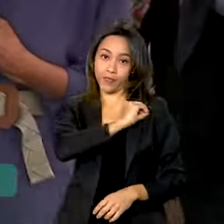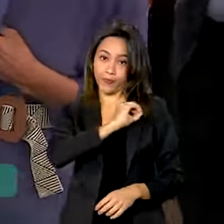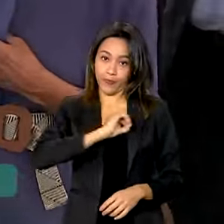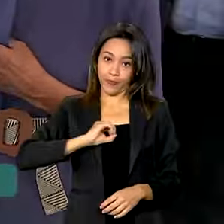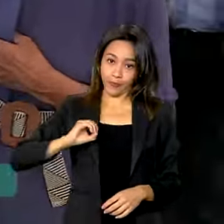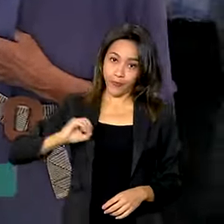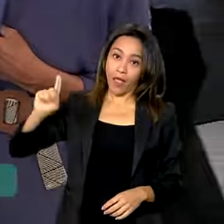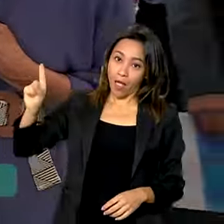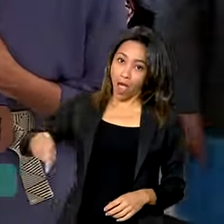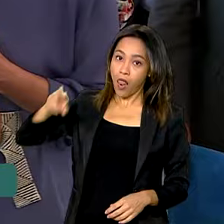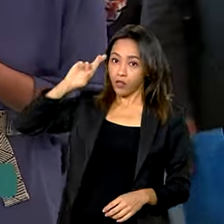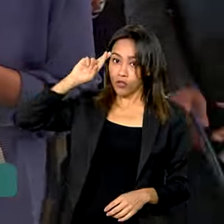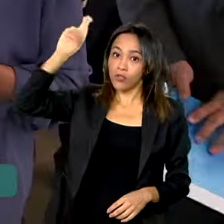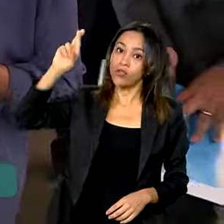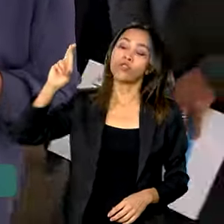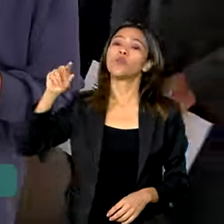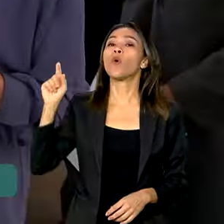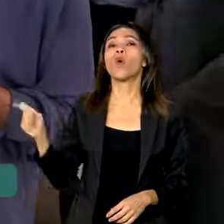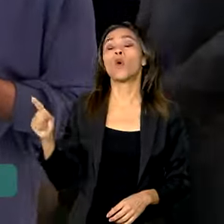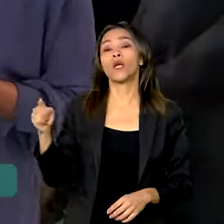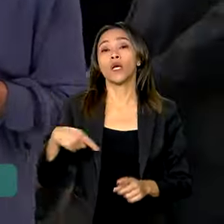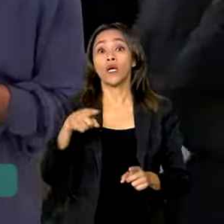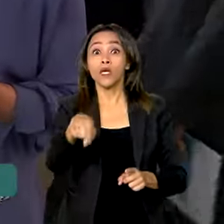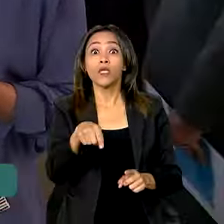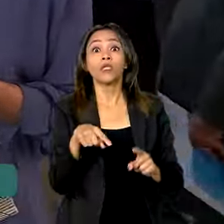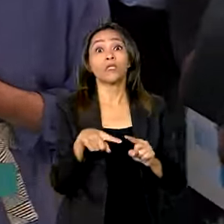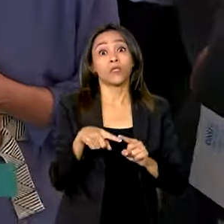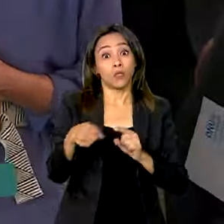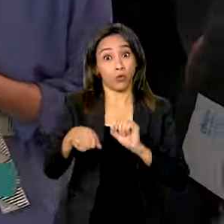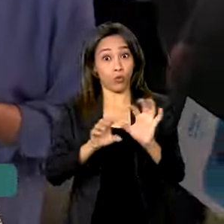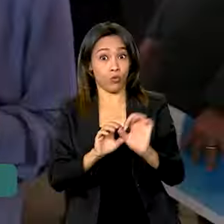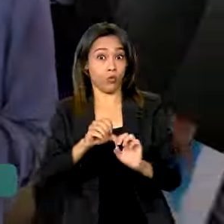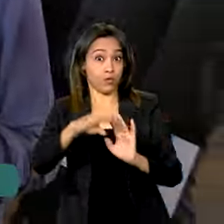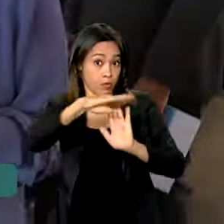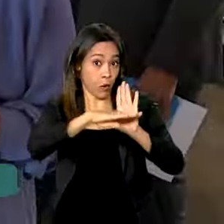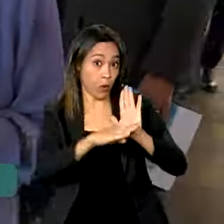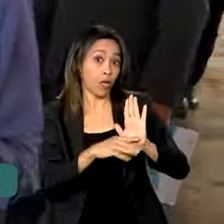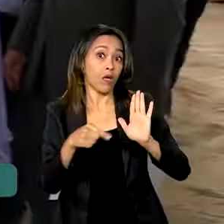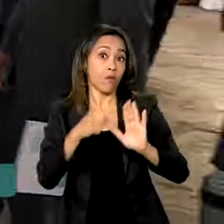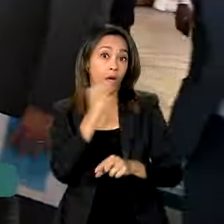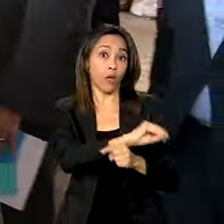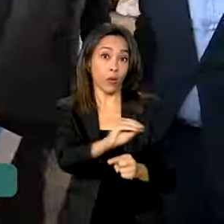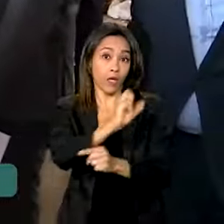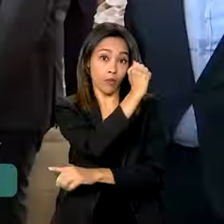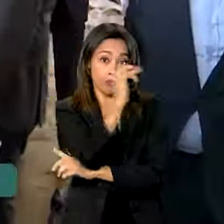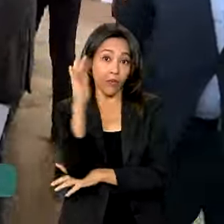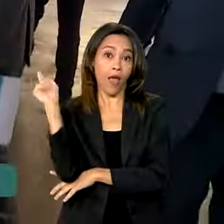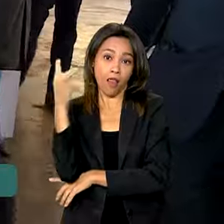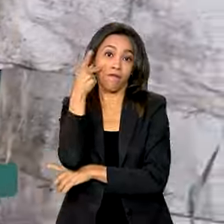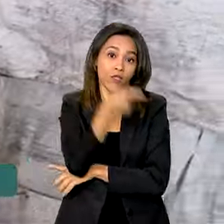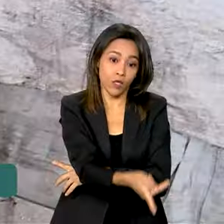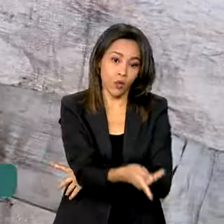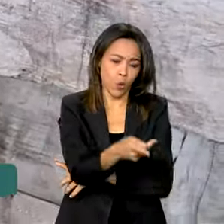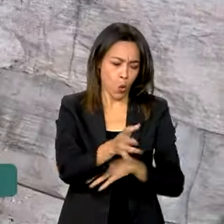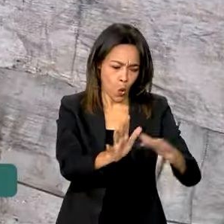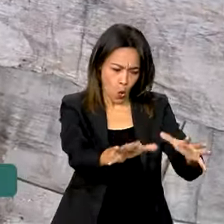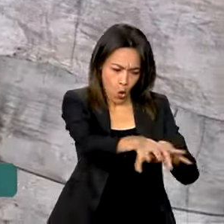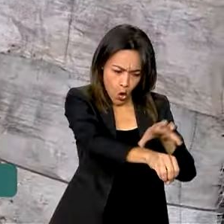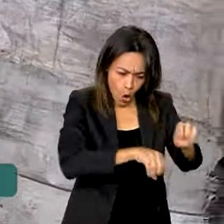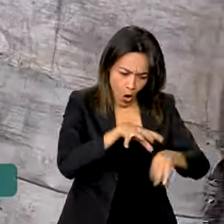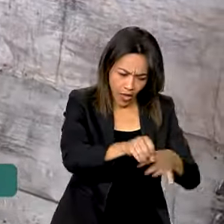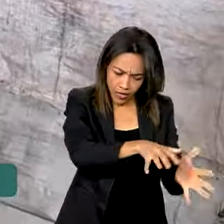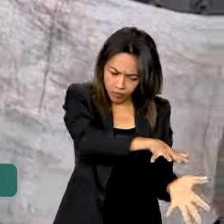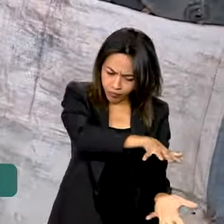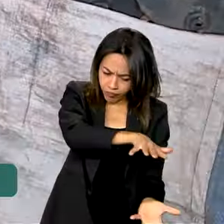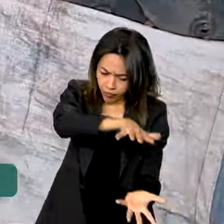diretora executiva do Programa das Nações Unidas para o Meio Ambiente visitaram a cooperativa. Da coleta até a prensa